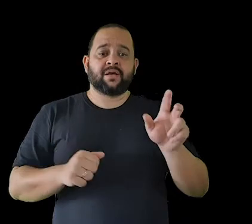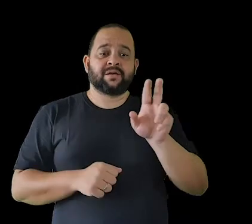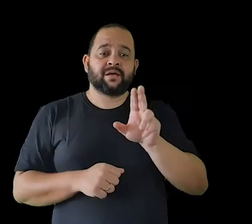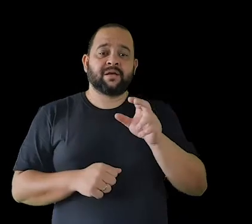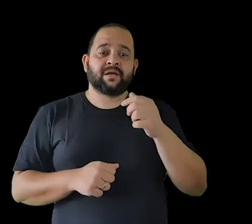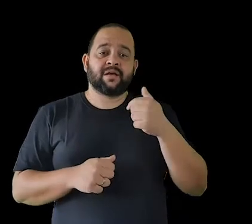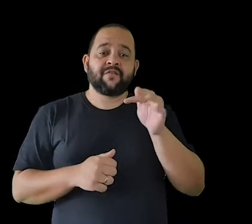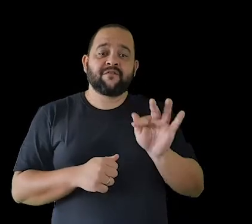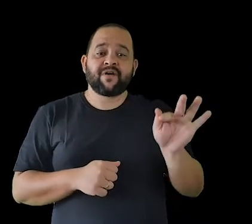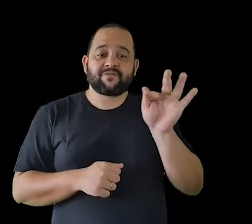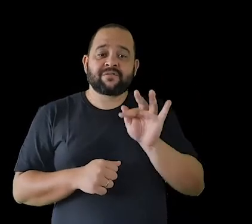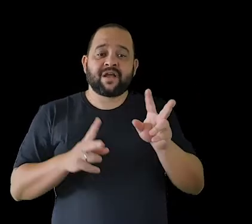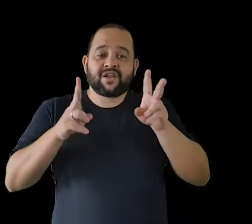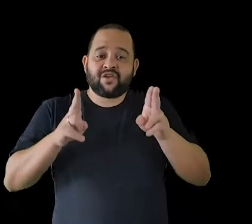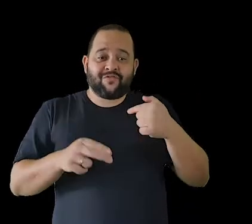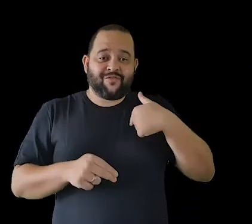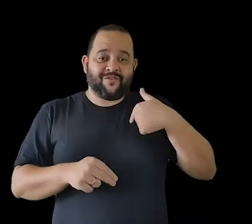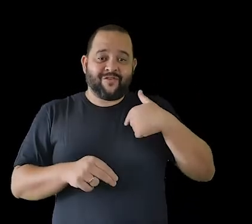que eu me formei.